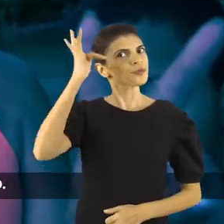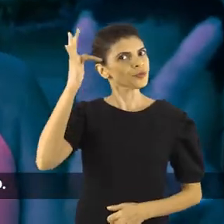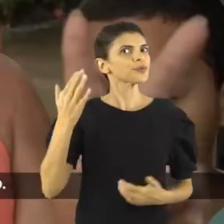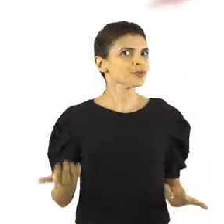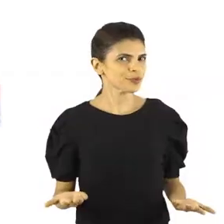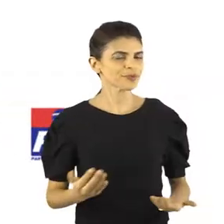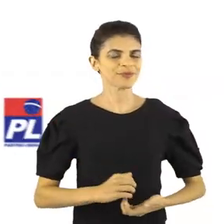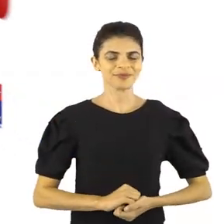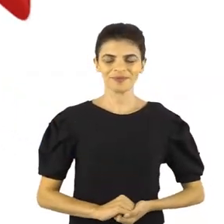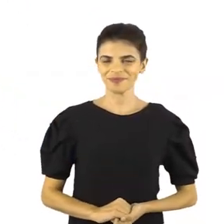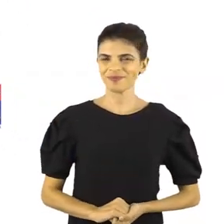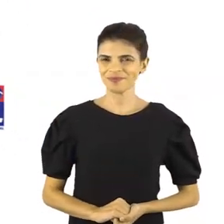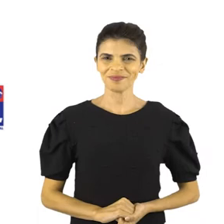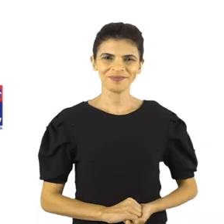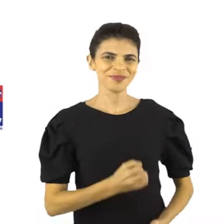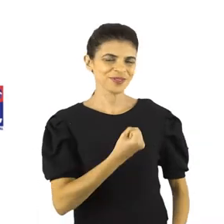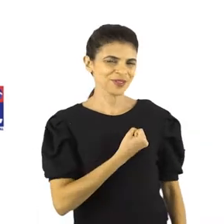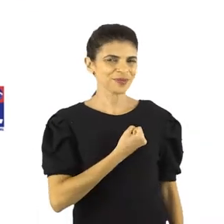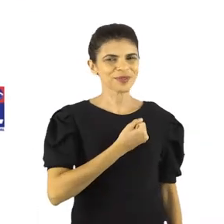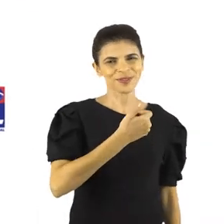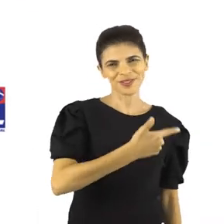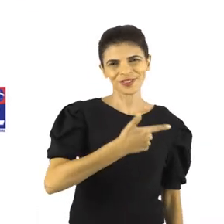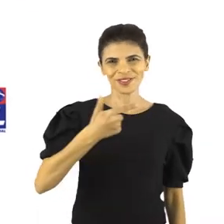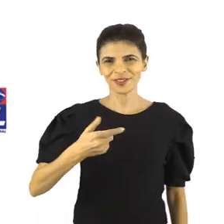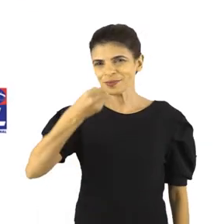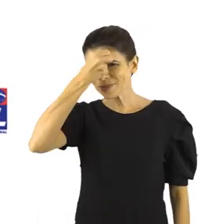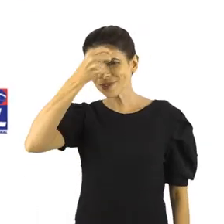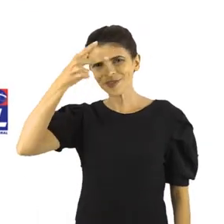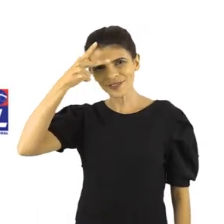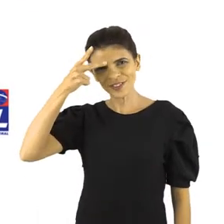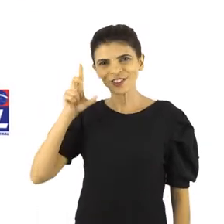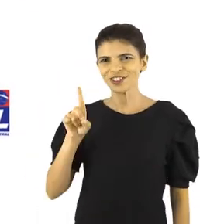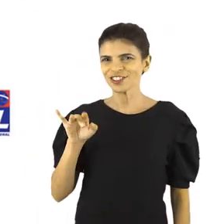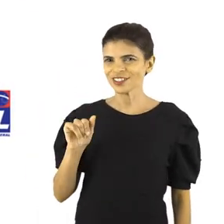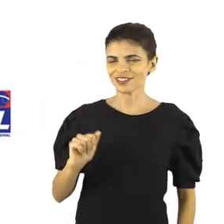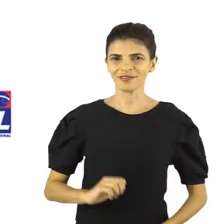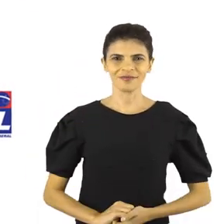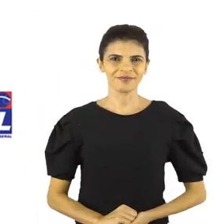futuro. Da gente Esse é o nosso prefeito aí